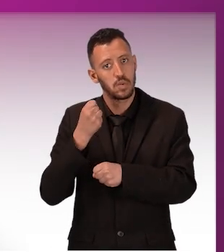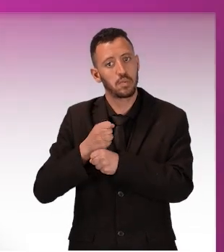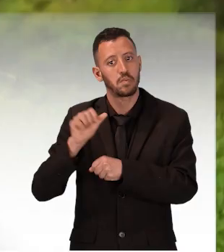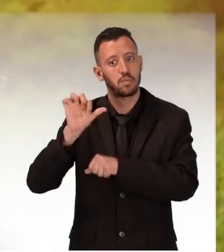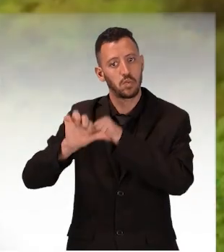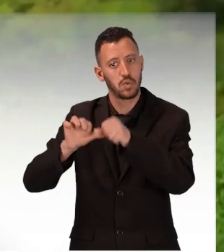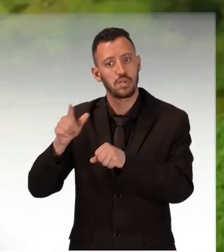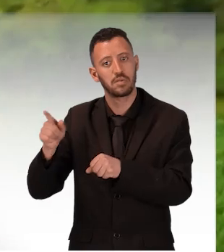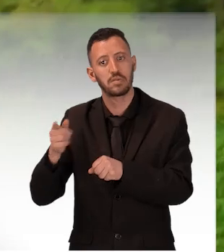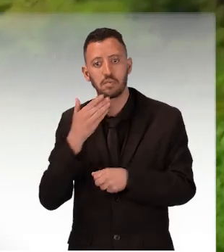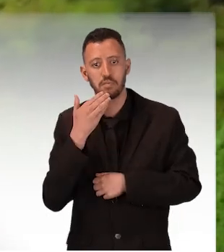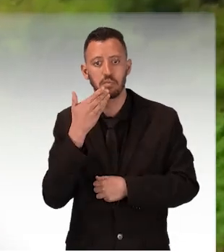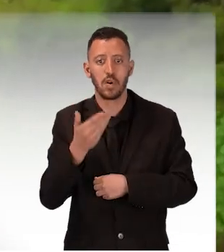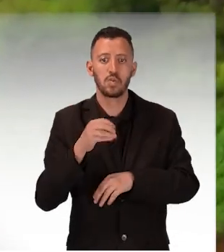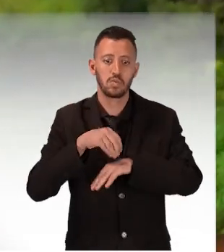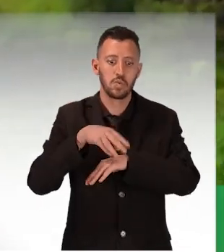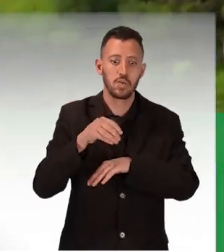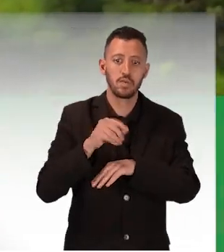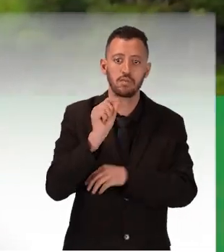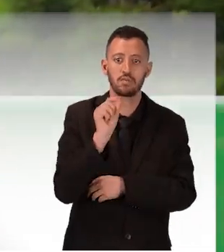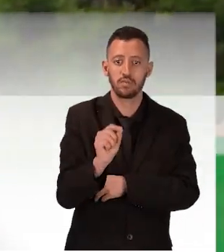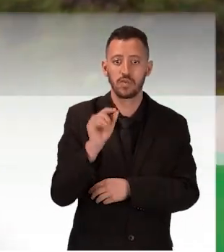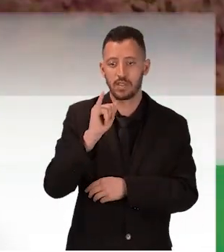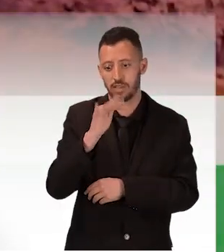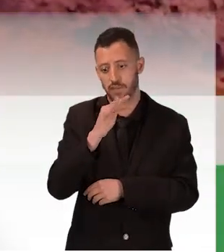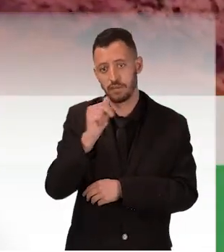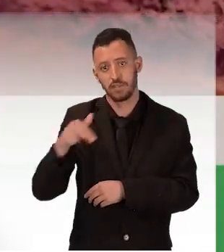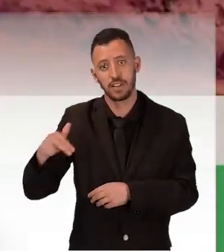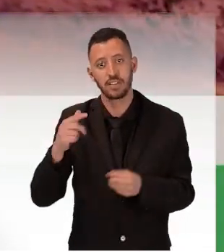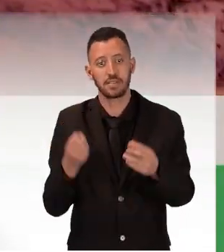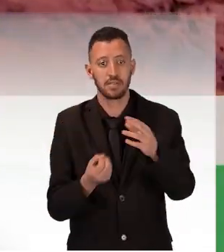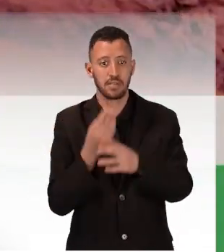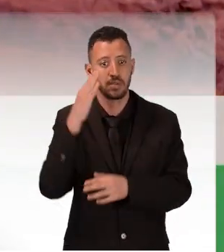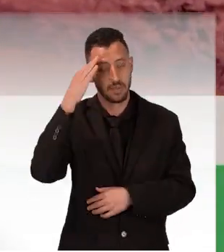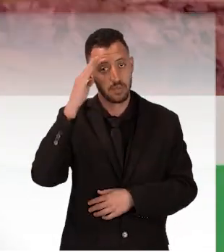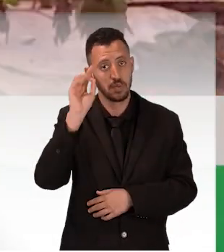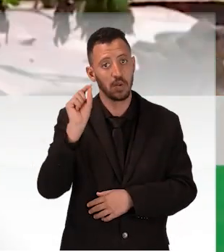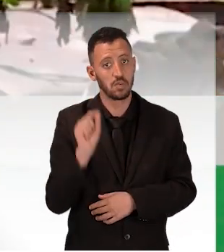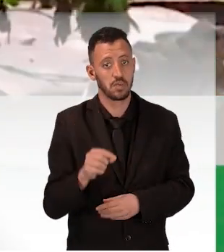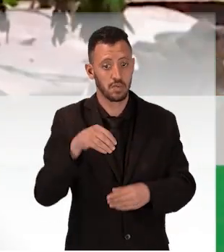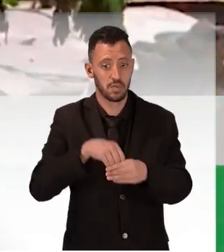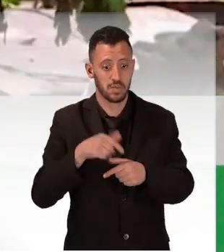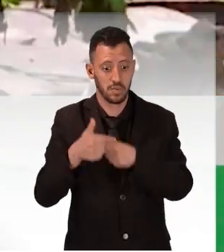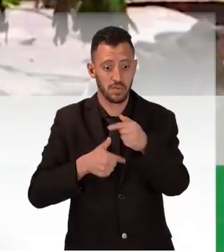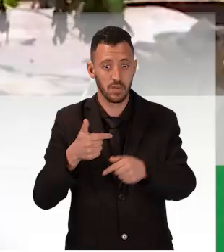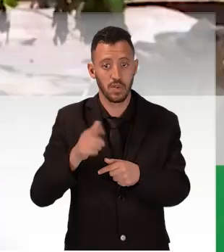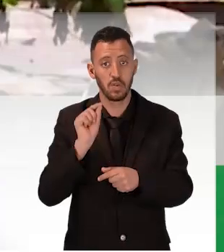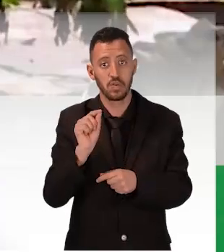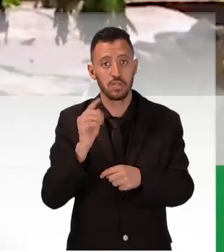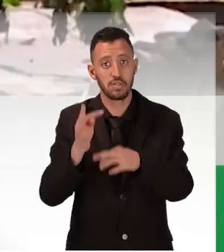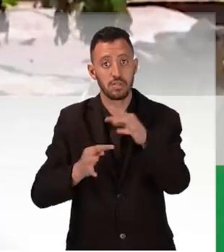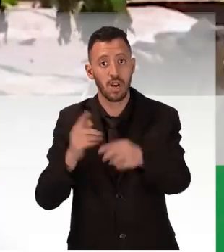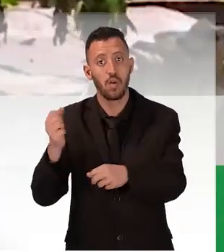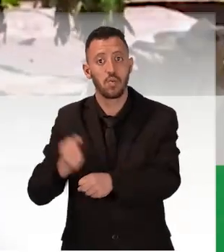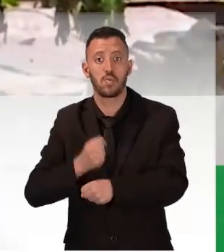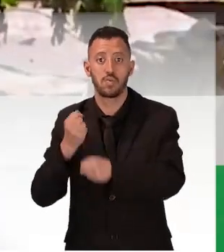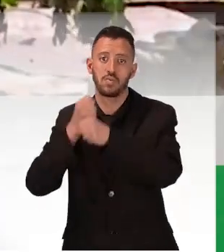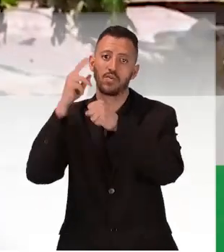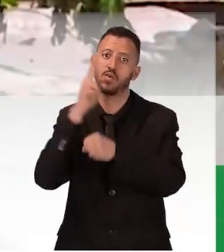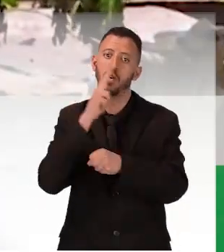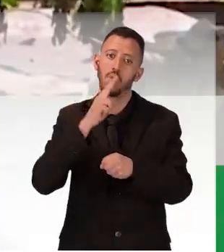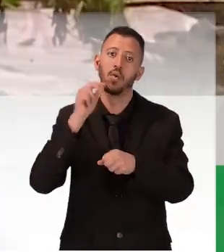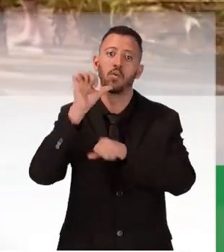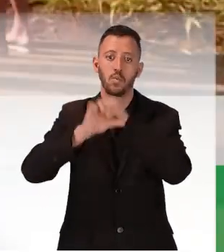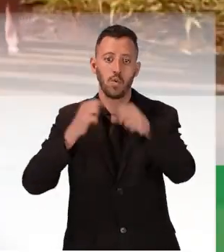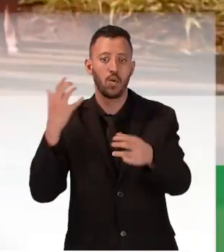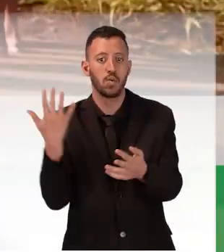reparação, e fez uma recomendação para que o IPHAN dê prioridade aos procedimentos que tratam das obras emergenciais